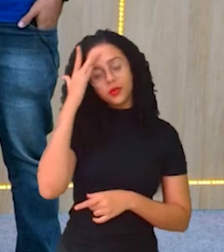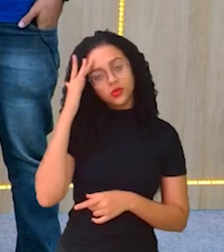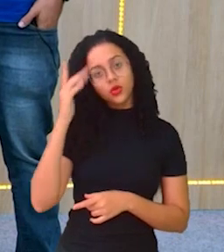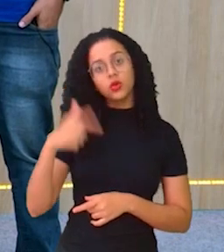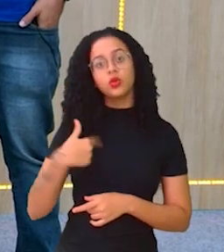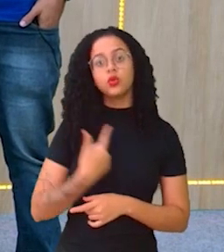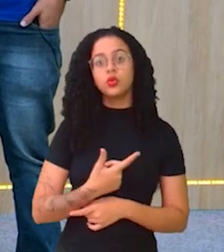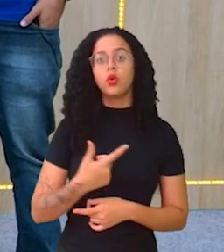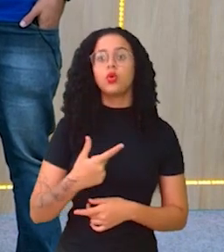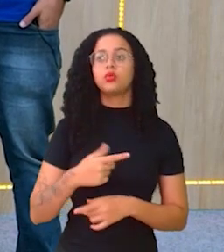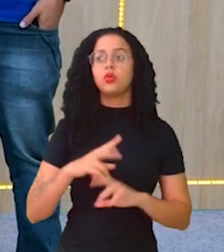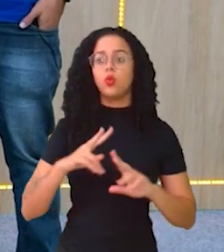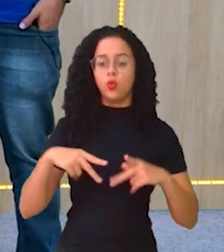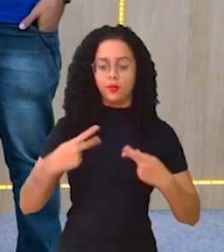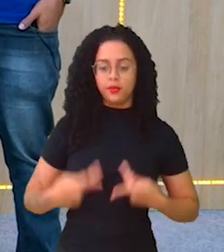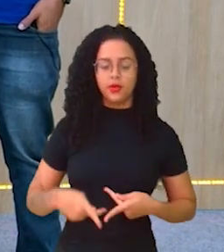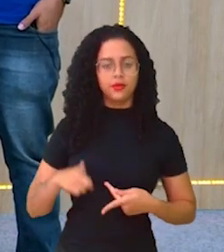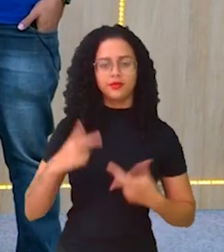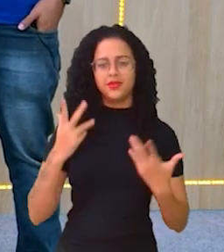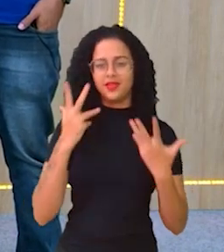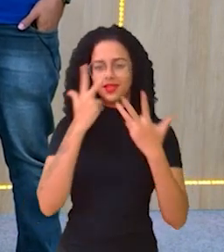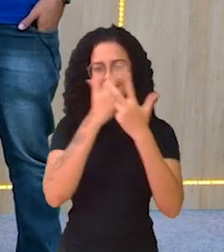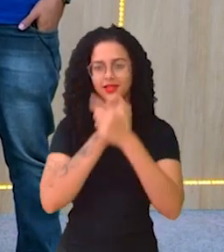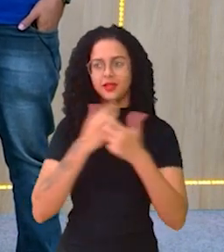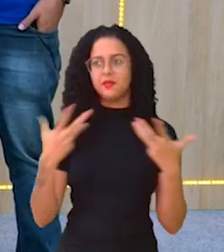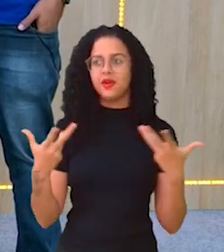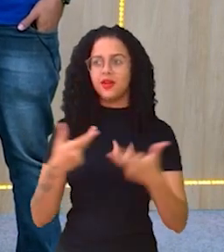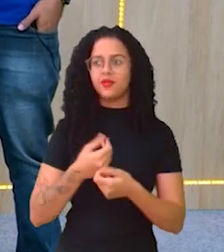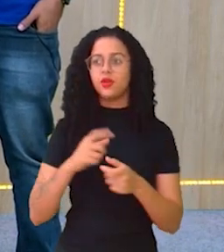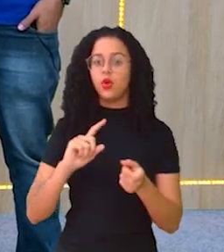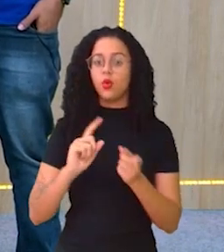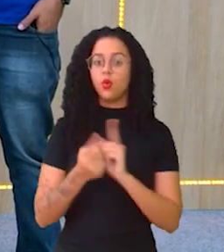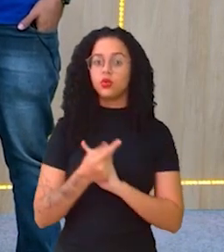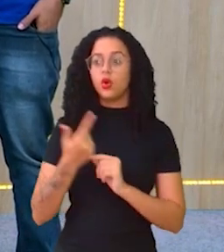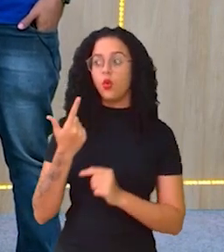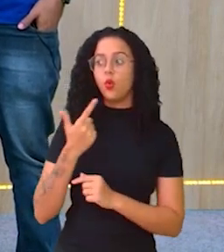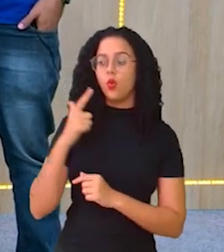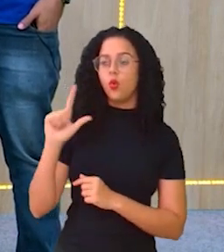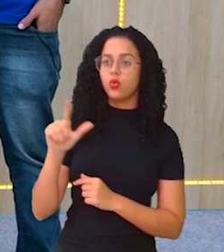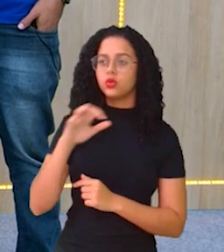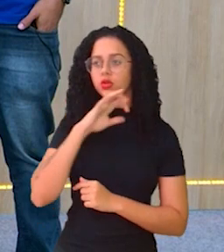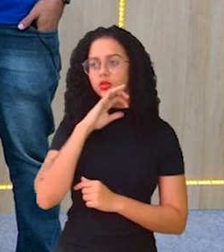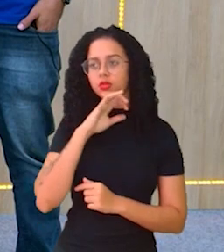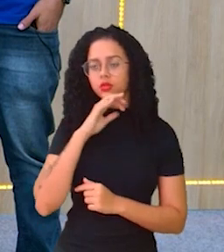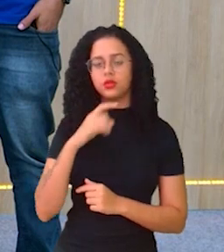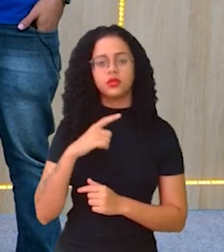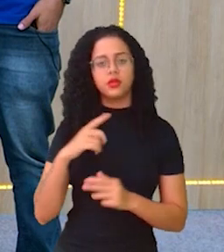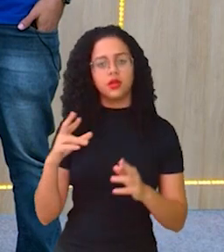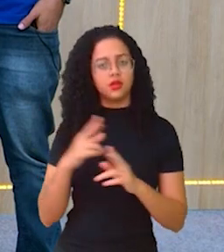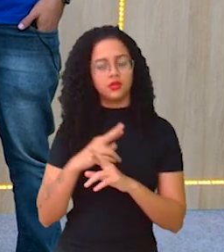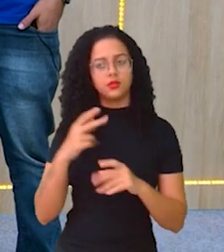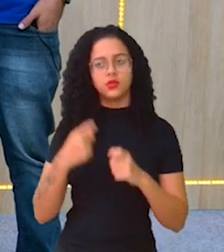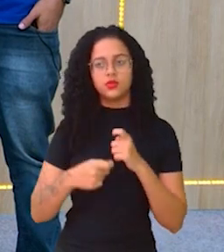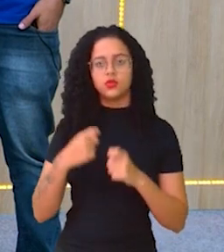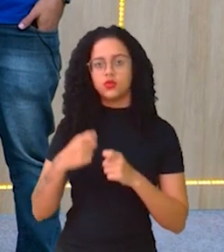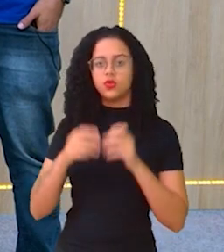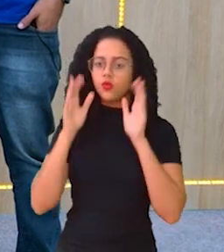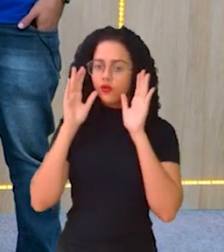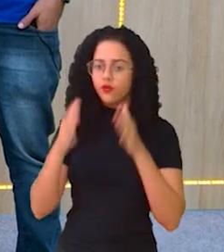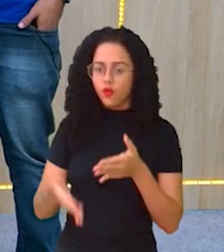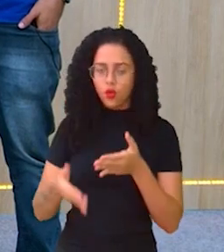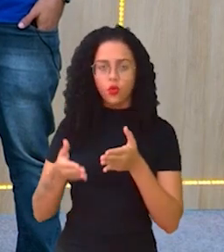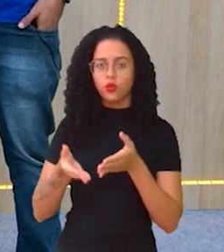espécie é uma espécie linda, ela é maravilhosa. Então, ao contrário de outras espécies que têm relacionamentos sexuais para a